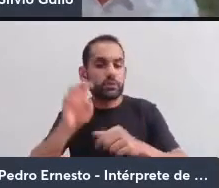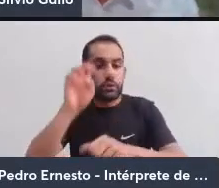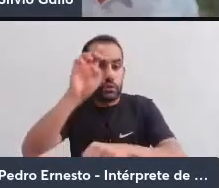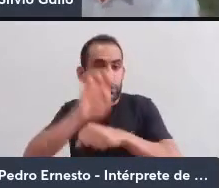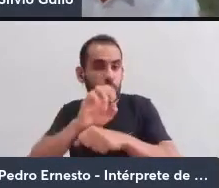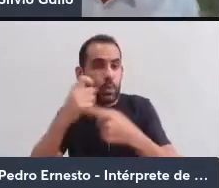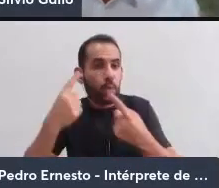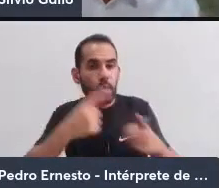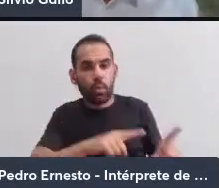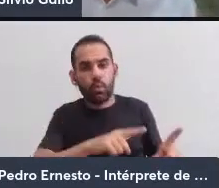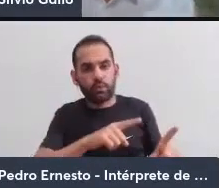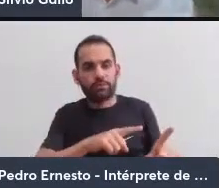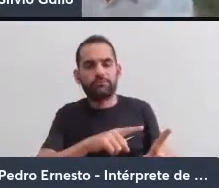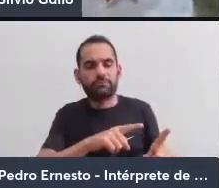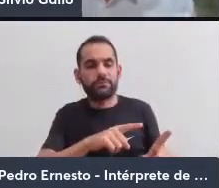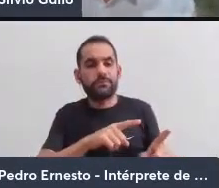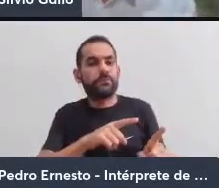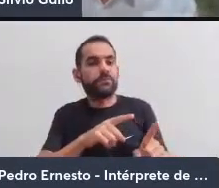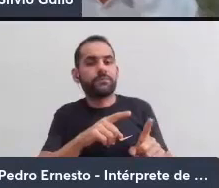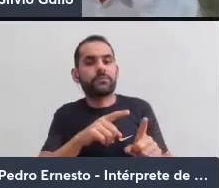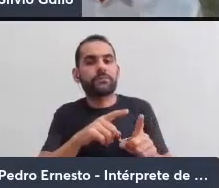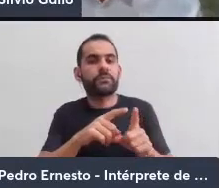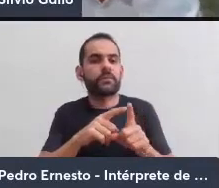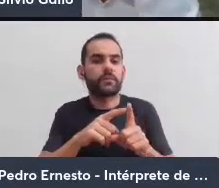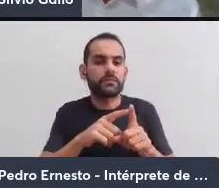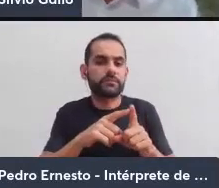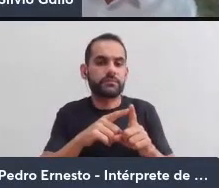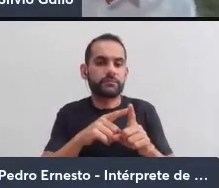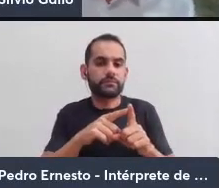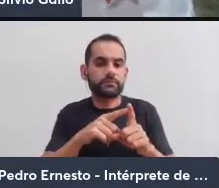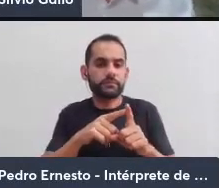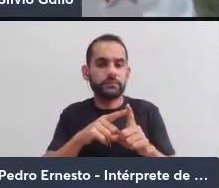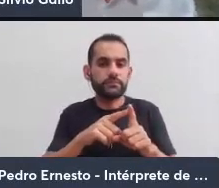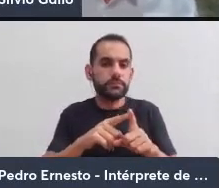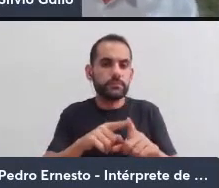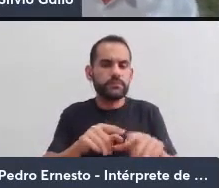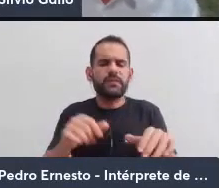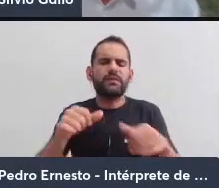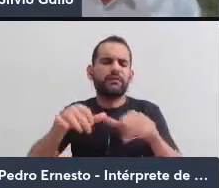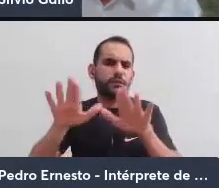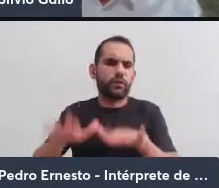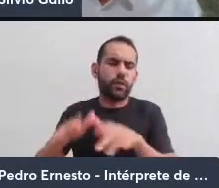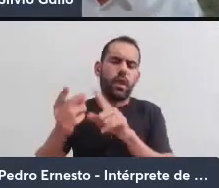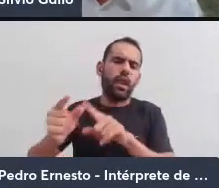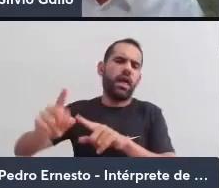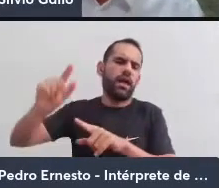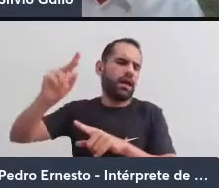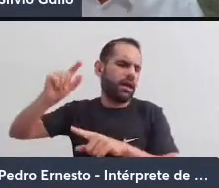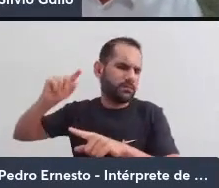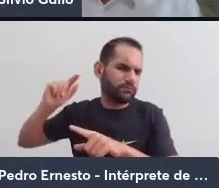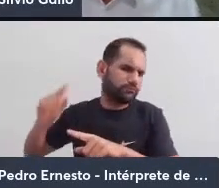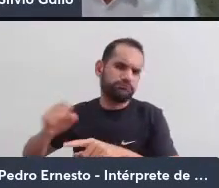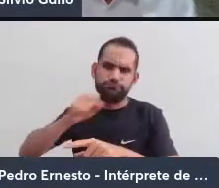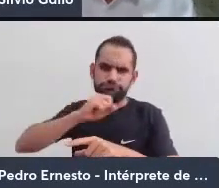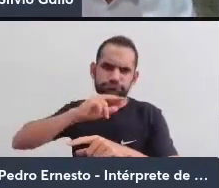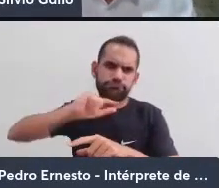está, e que, como nos mostram o Deleuze-Ugatarri, se instalou lá nas antiguidades das civilizações